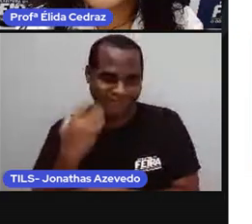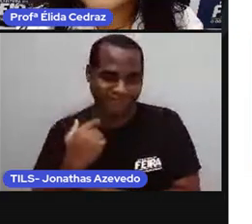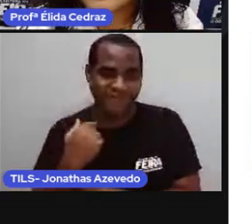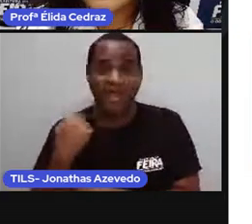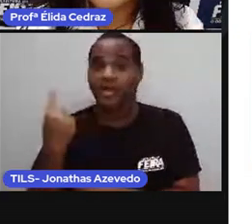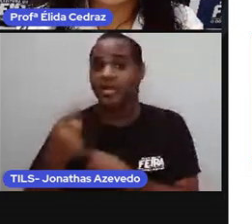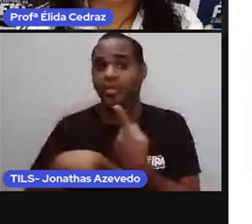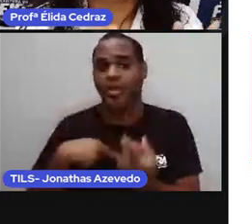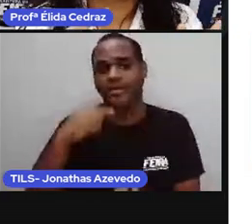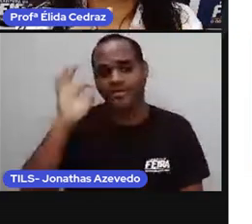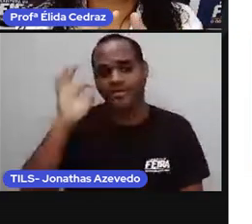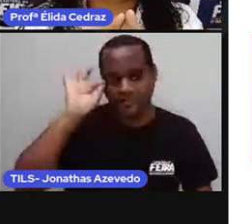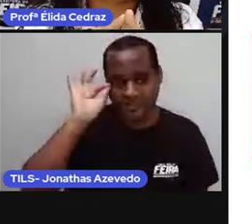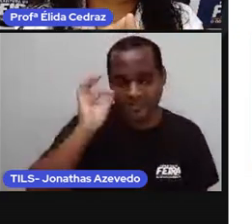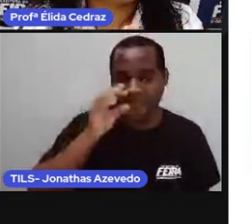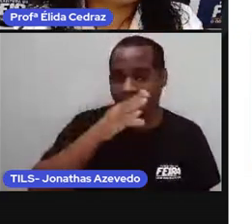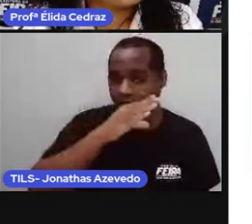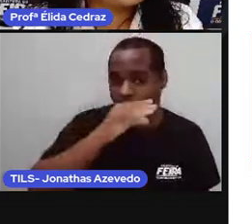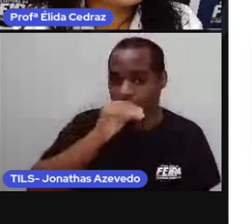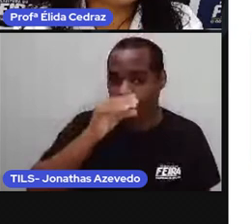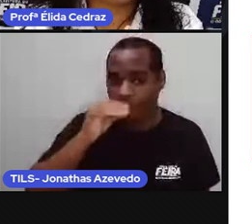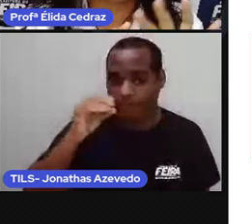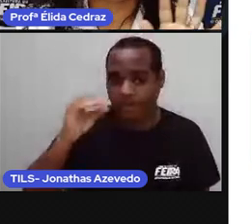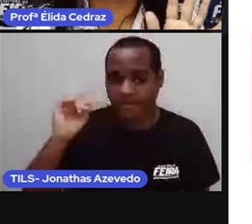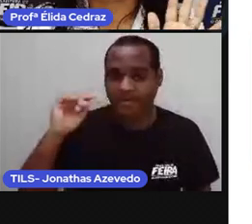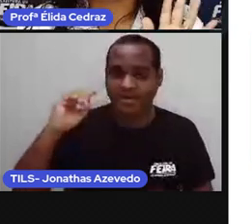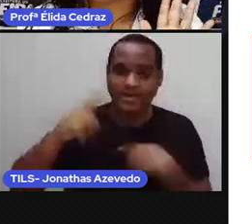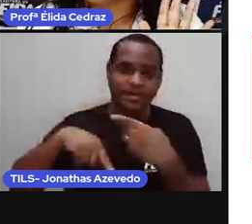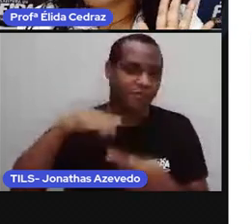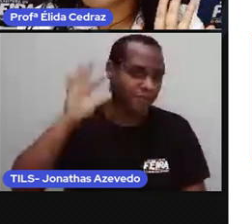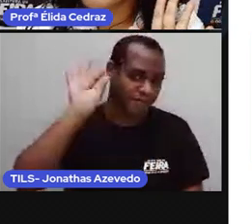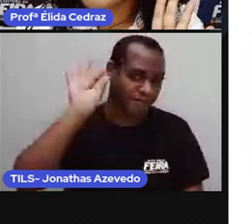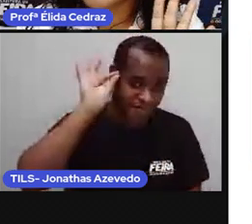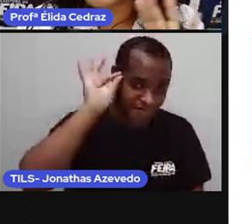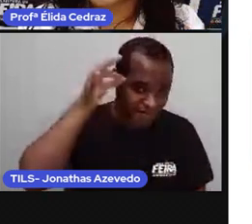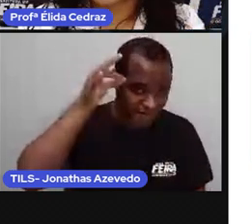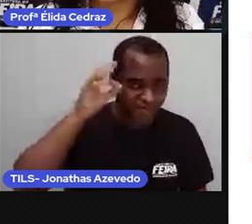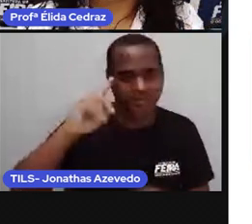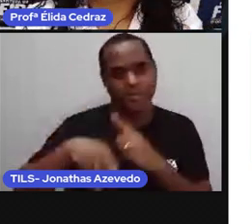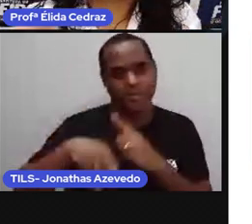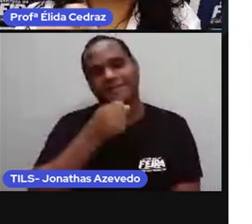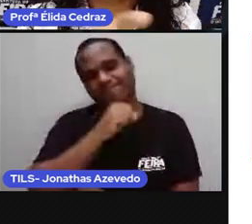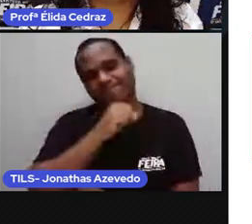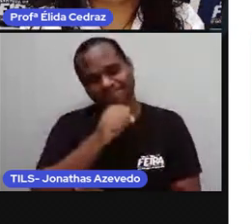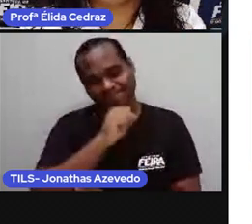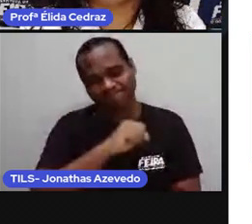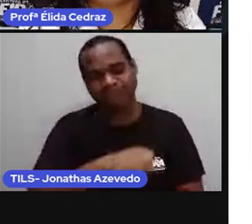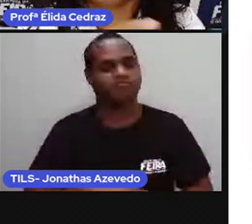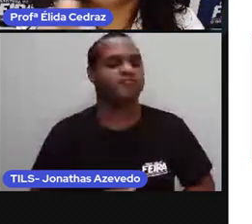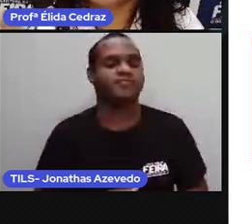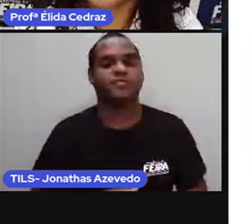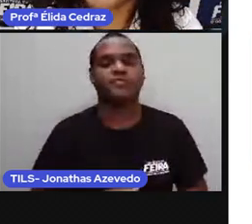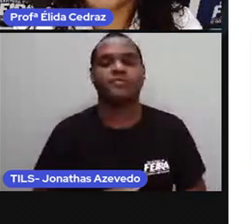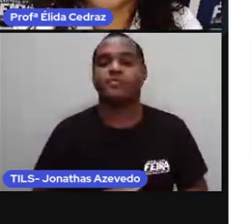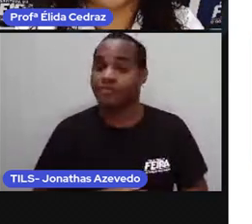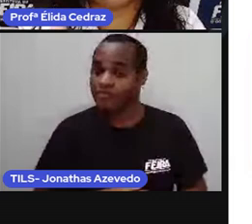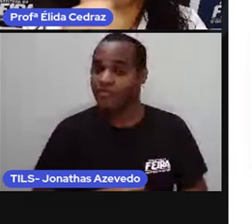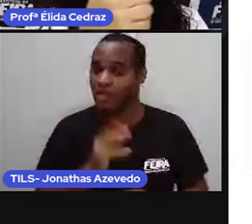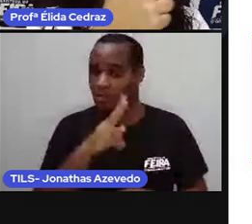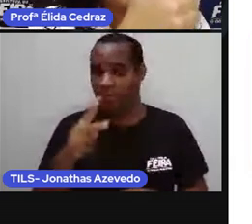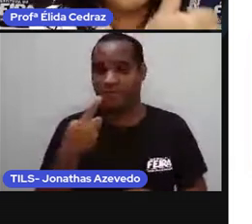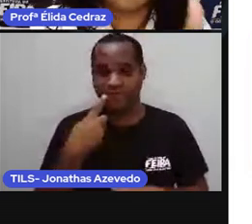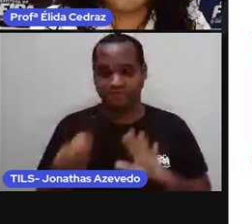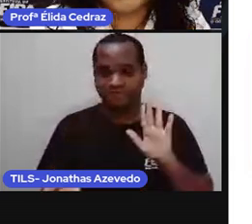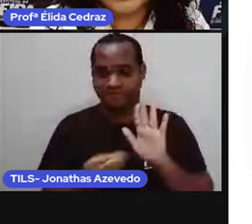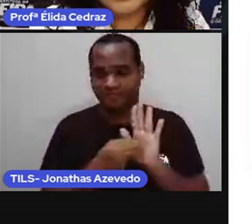adolescente, a fase adulta e a velhice. então aqui a Pró registrou